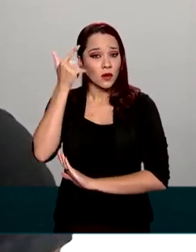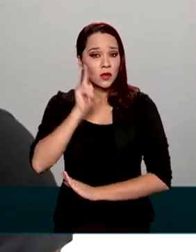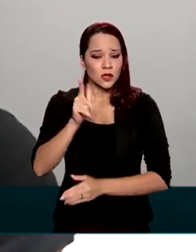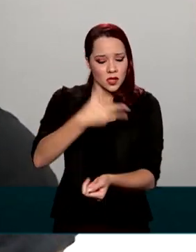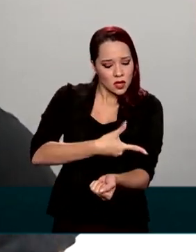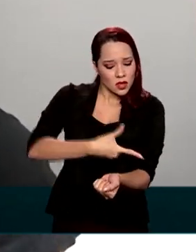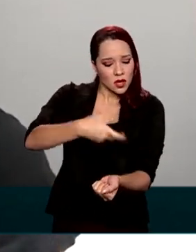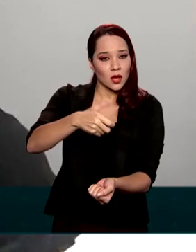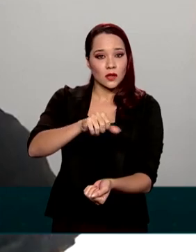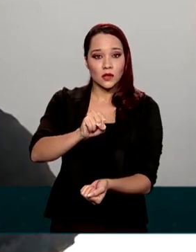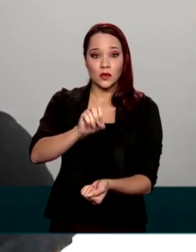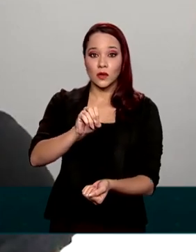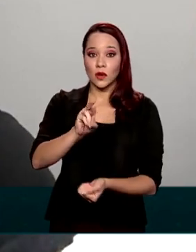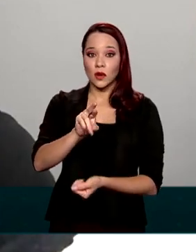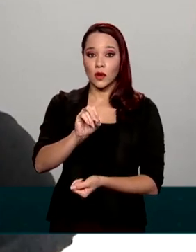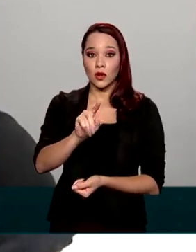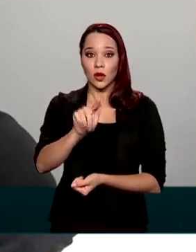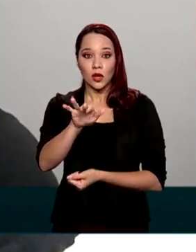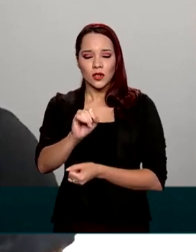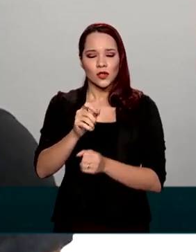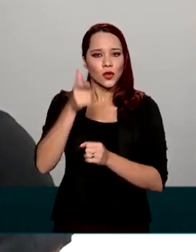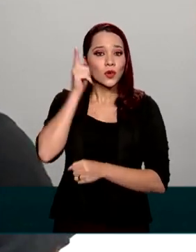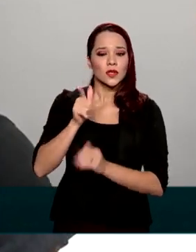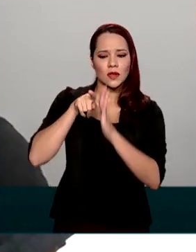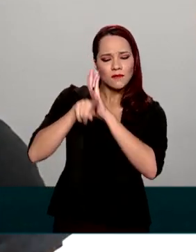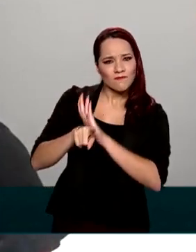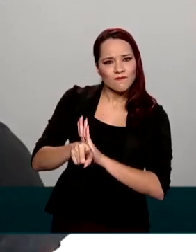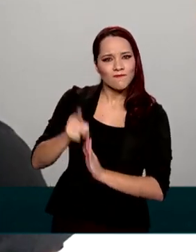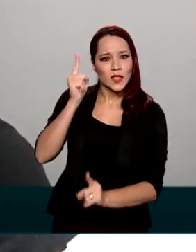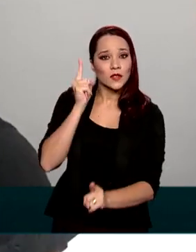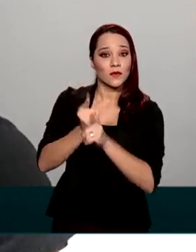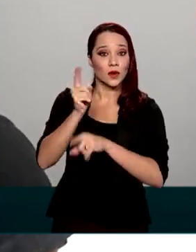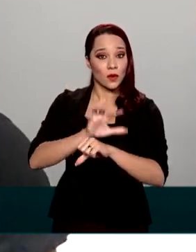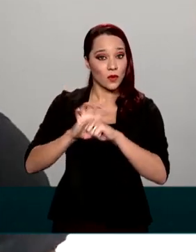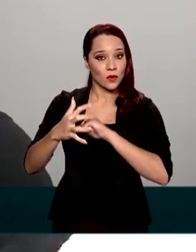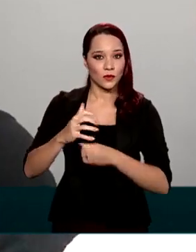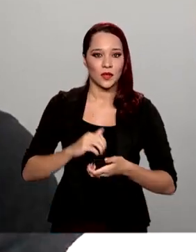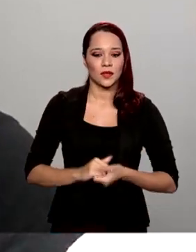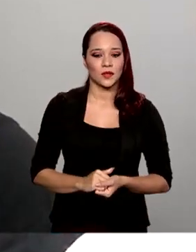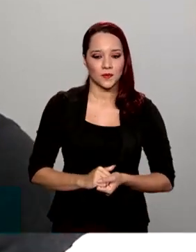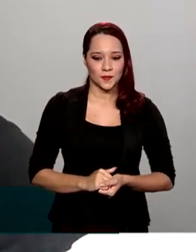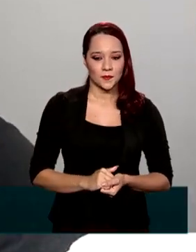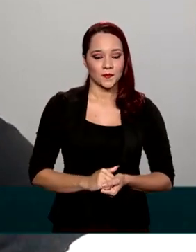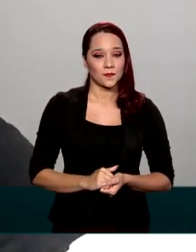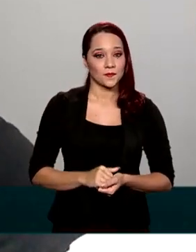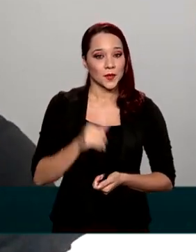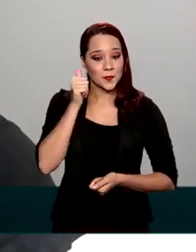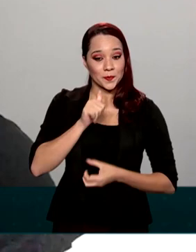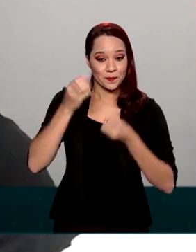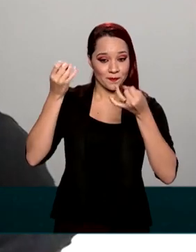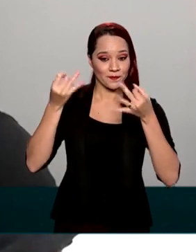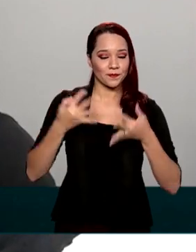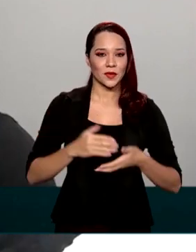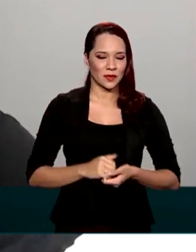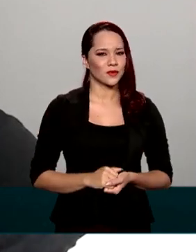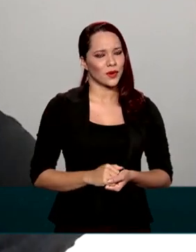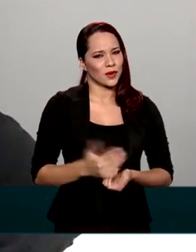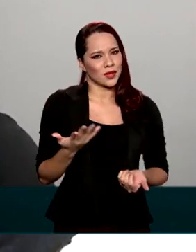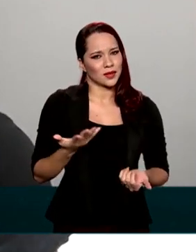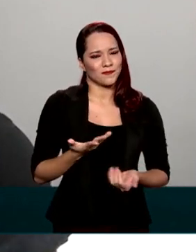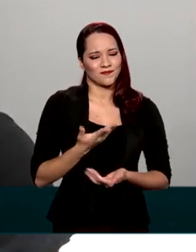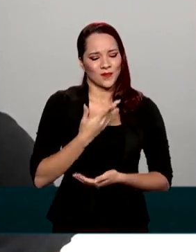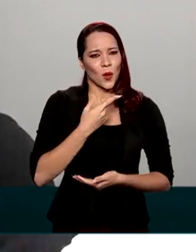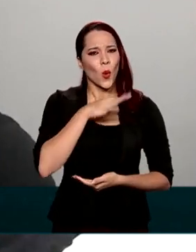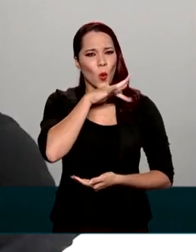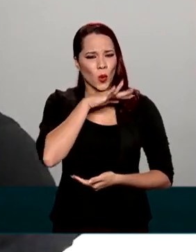sorológico que poderia identificar o coronavírus. Foi bem frustrante ter que